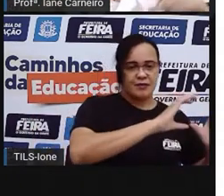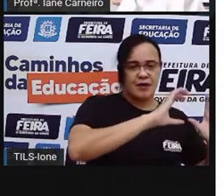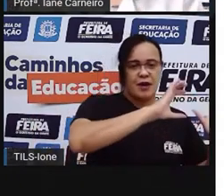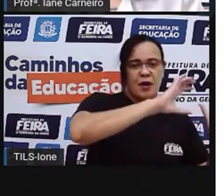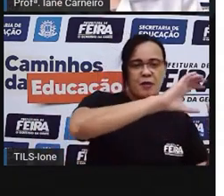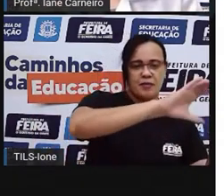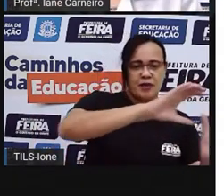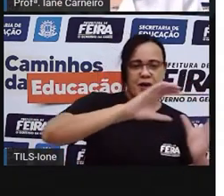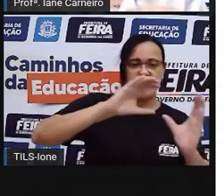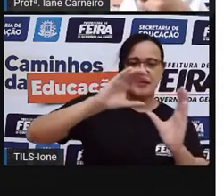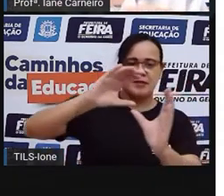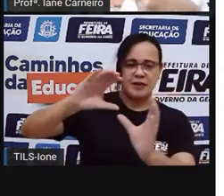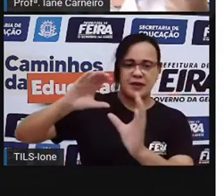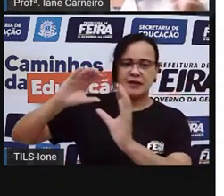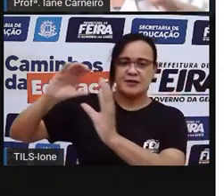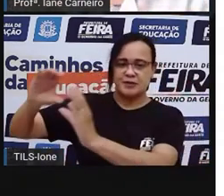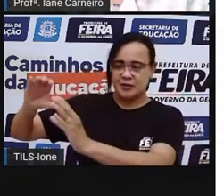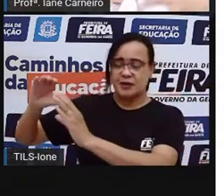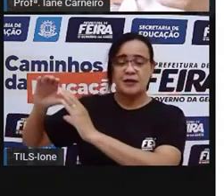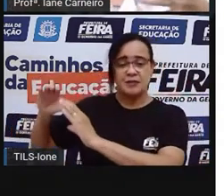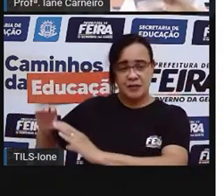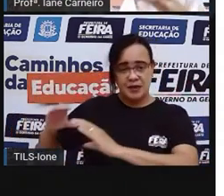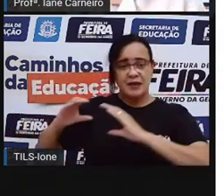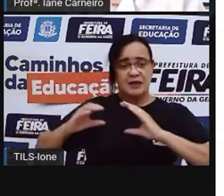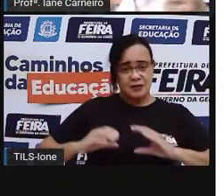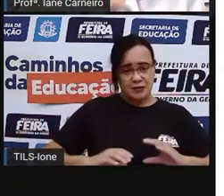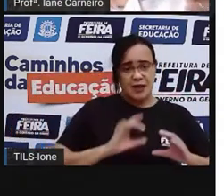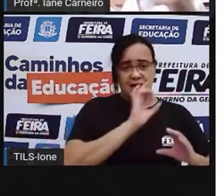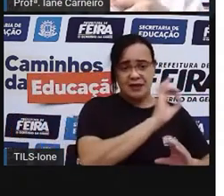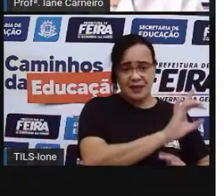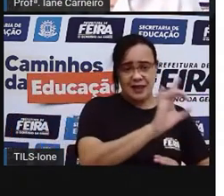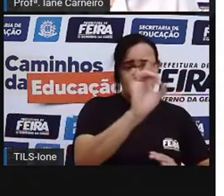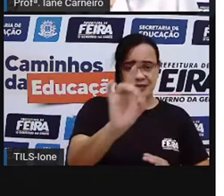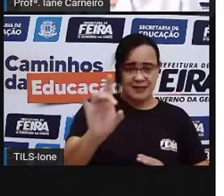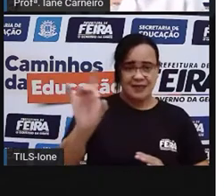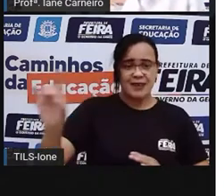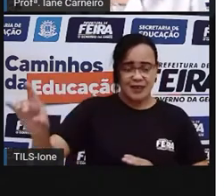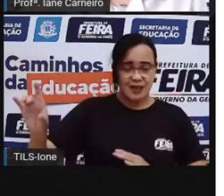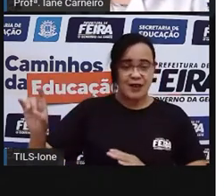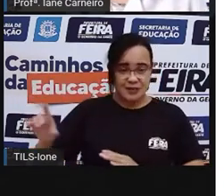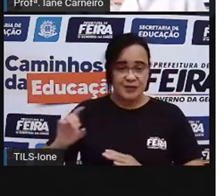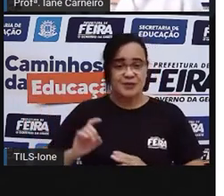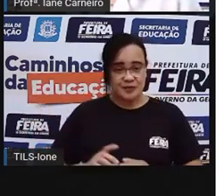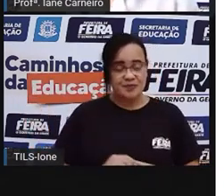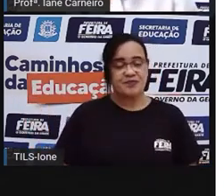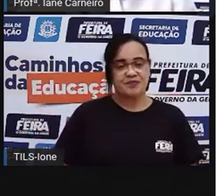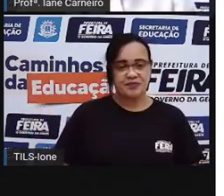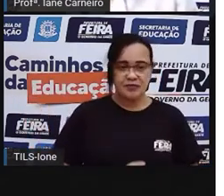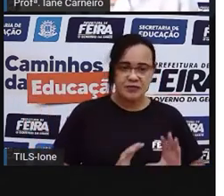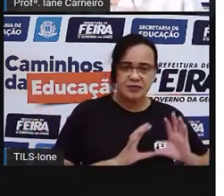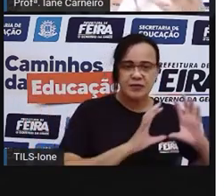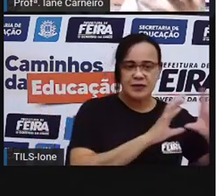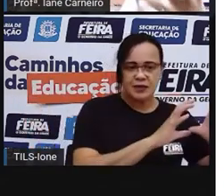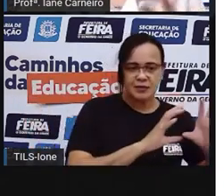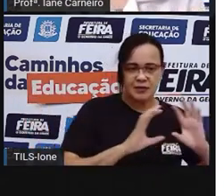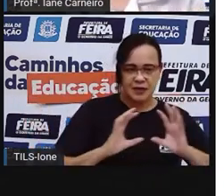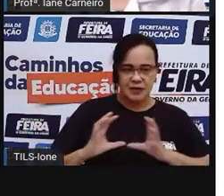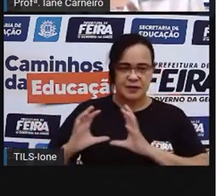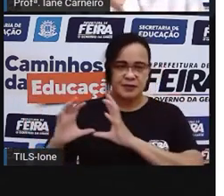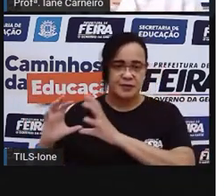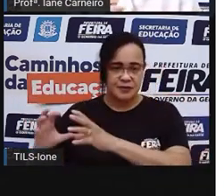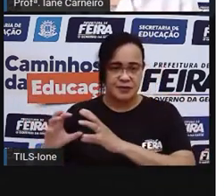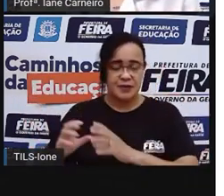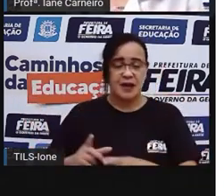estão nessa roda, né? Então, vai jogando a bola pras pessoas que estão, não vai jogando pra outra. A cada toque de bola, você edita uma